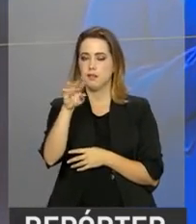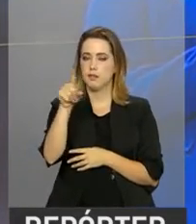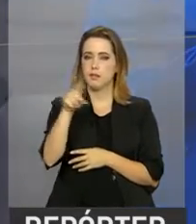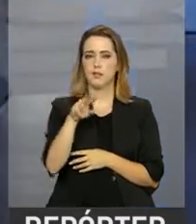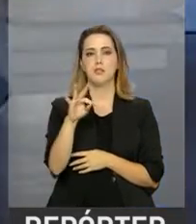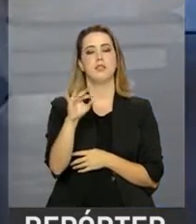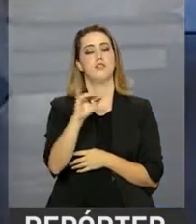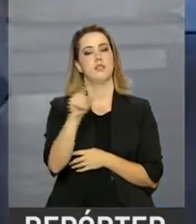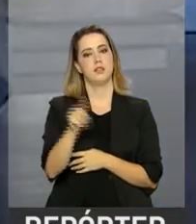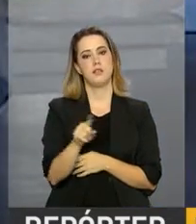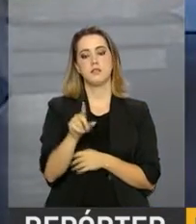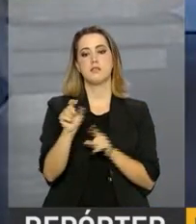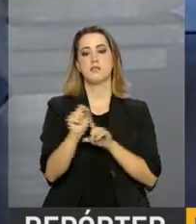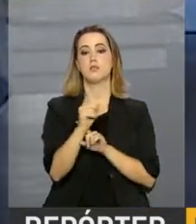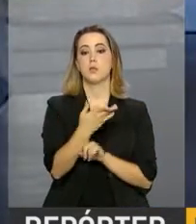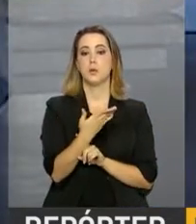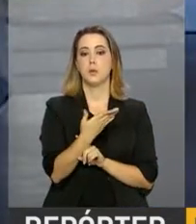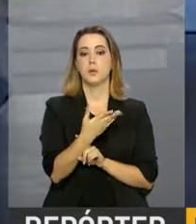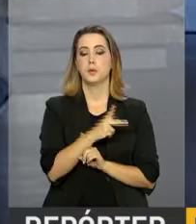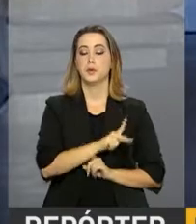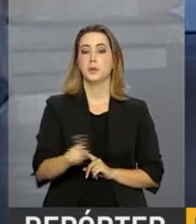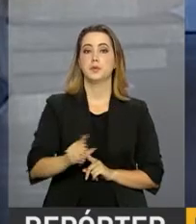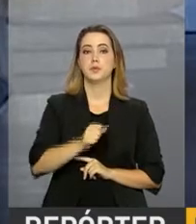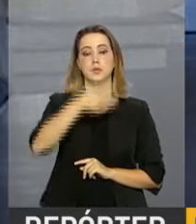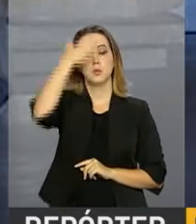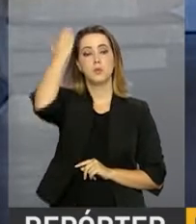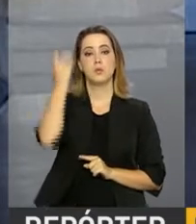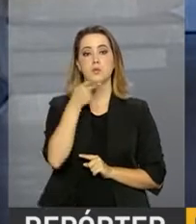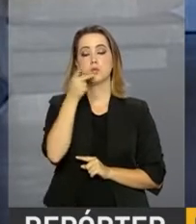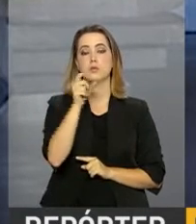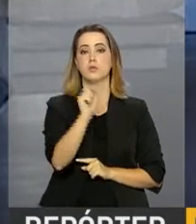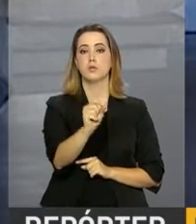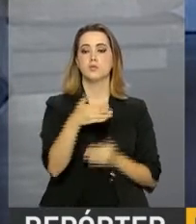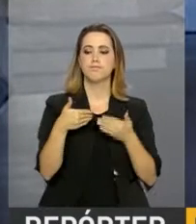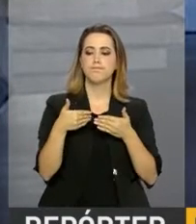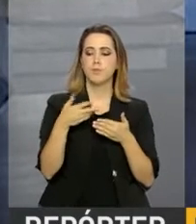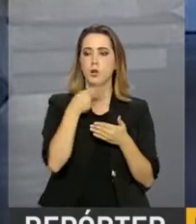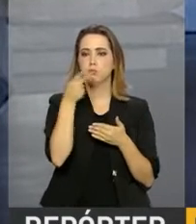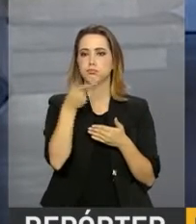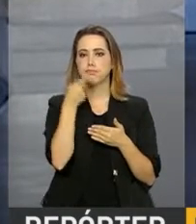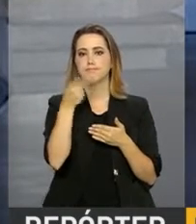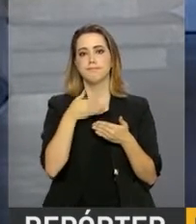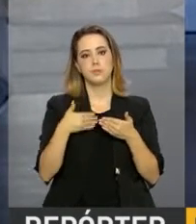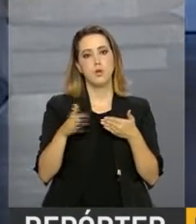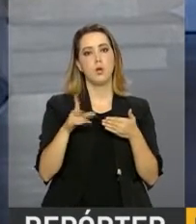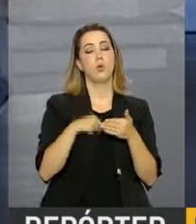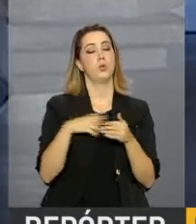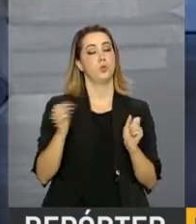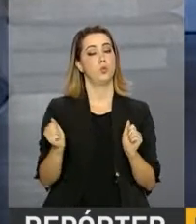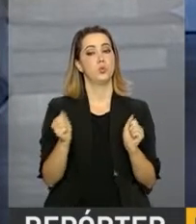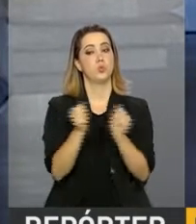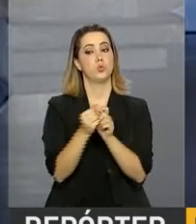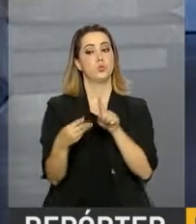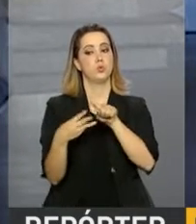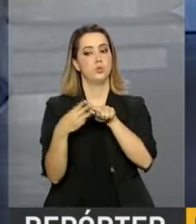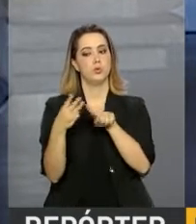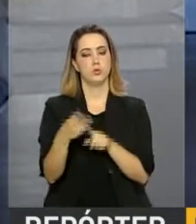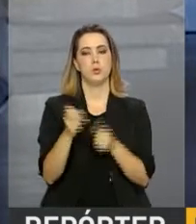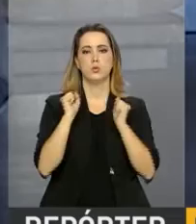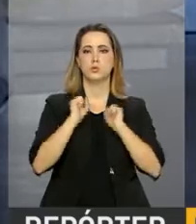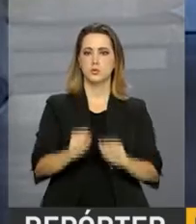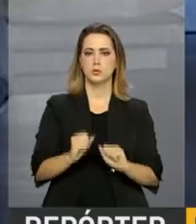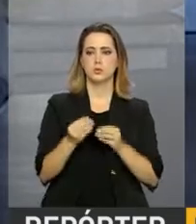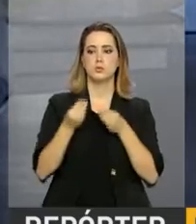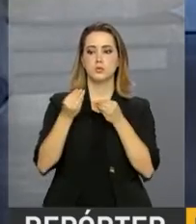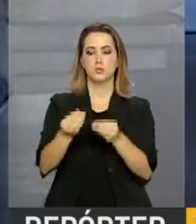Boa tarde a todos. O presidente Michel Temer afirmou no seu discurso de abertura que o Brasil está fazendo um esforço conjunto com os três poderes para garantir a